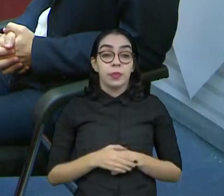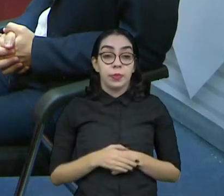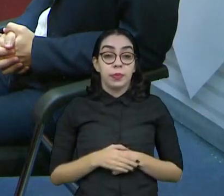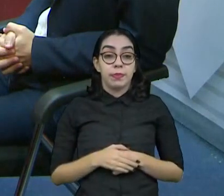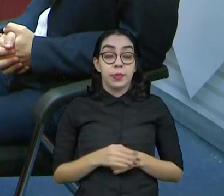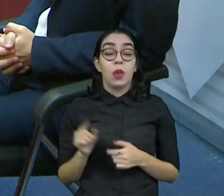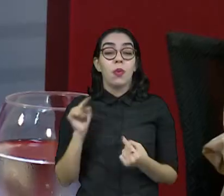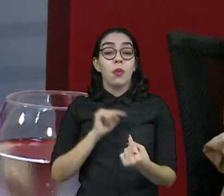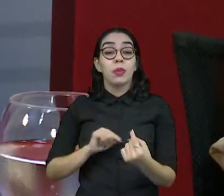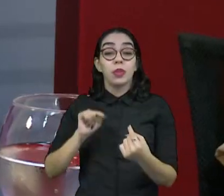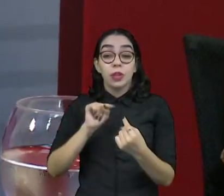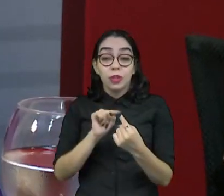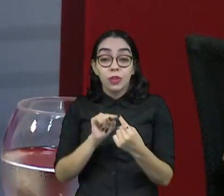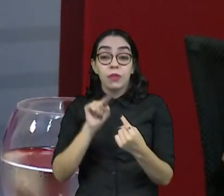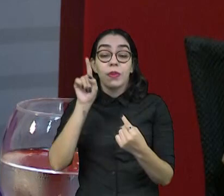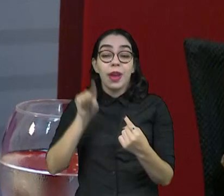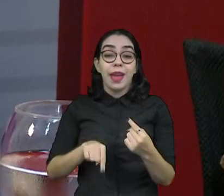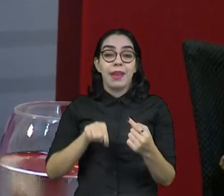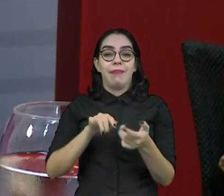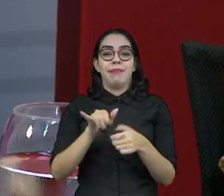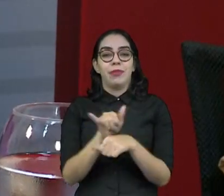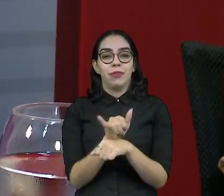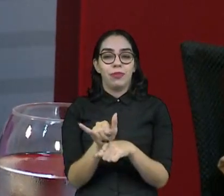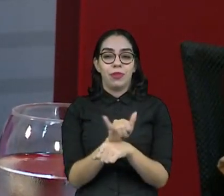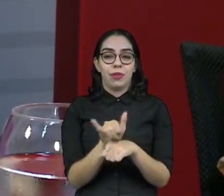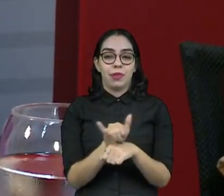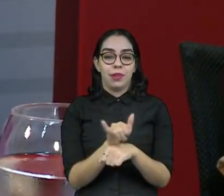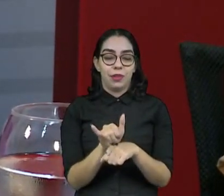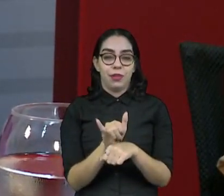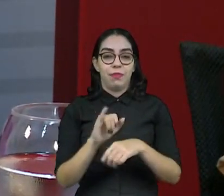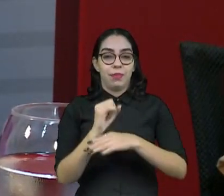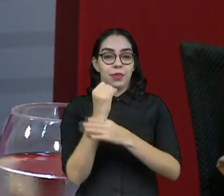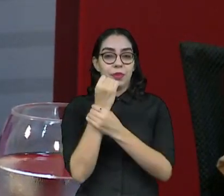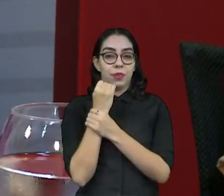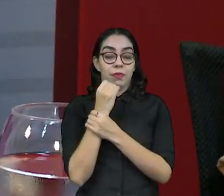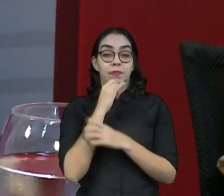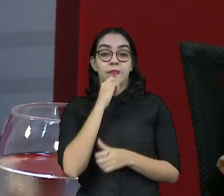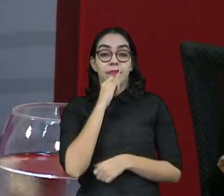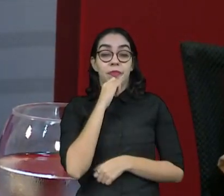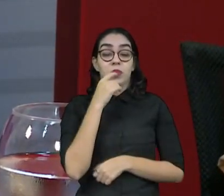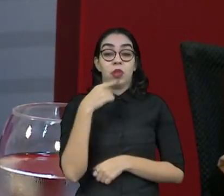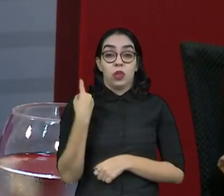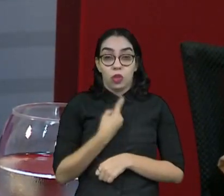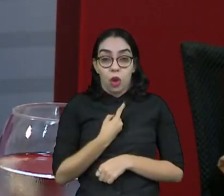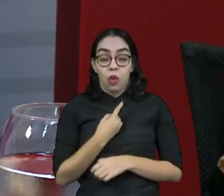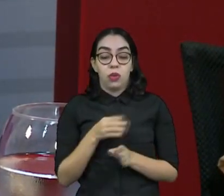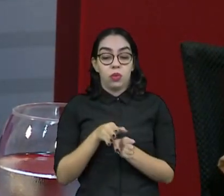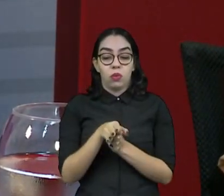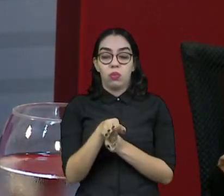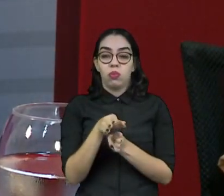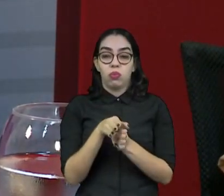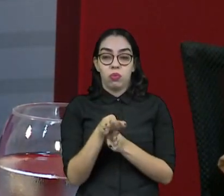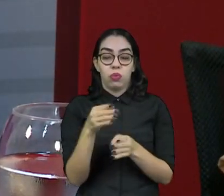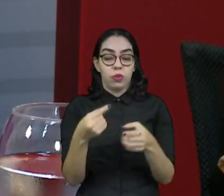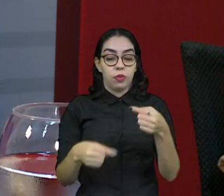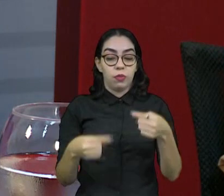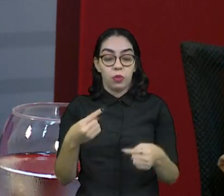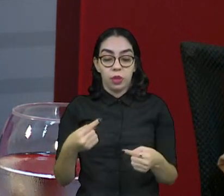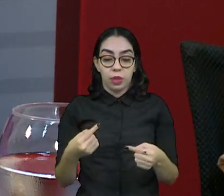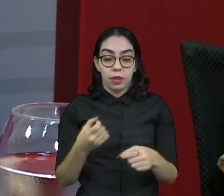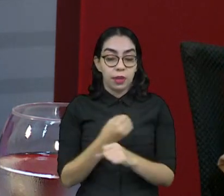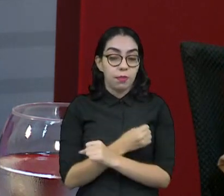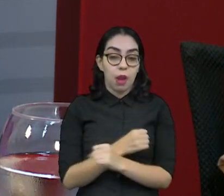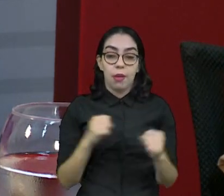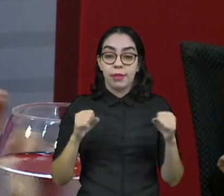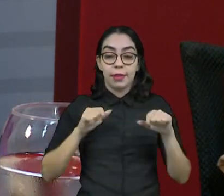é estratégica. Nós, profissionais de consultoria política, estrategistas, a gente não trabalha sem informação. E